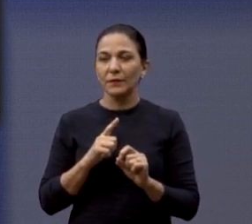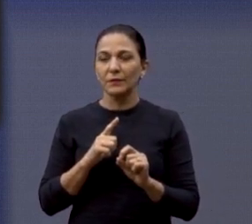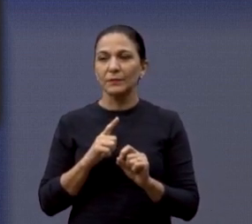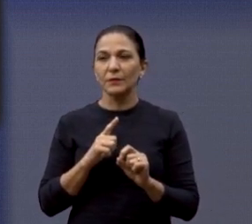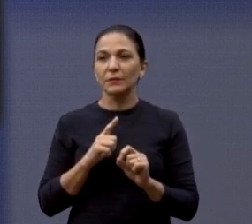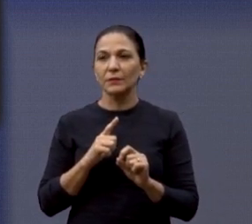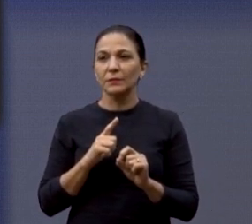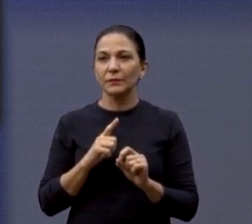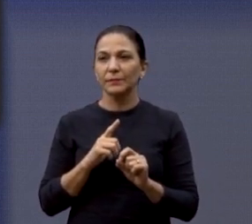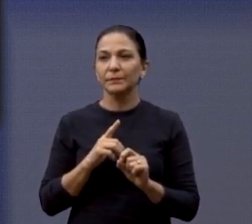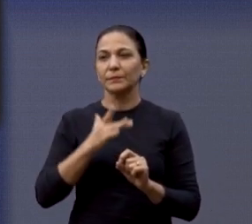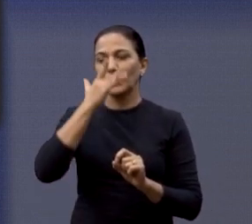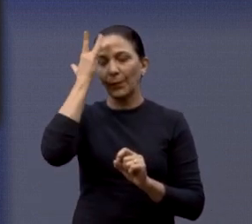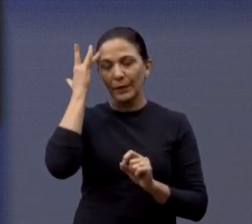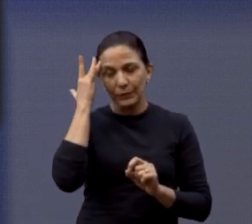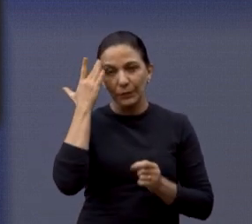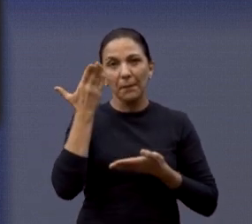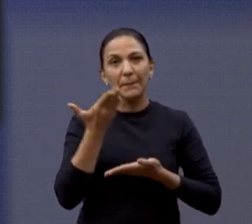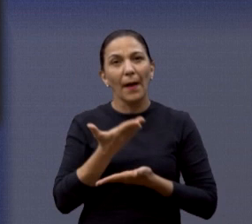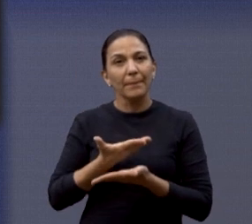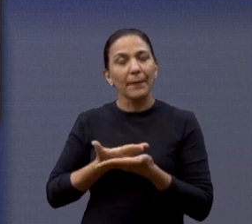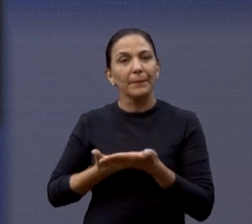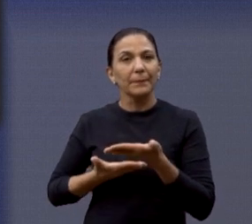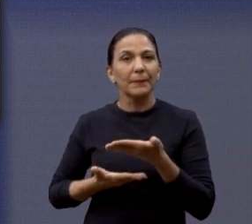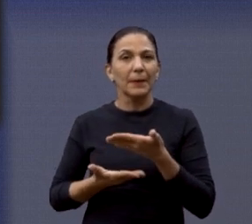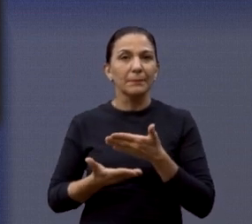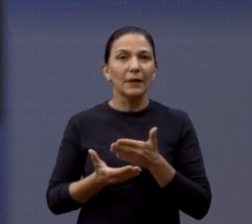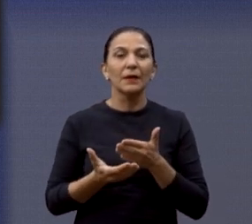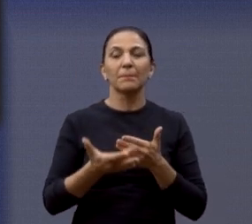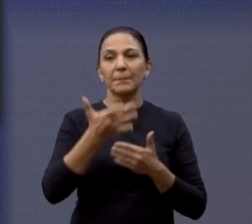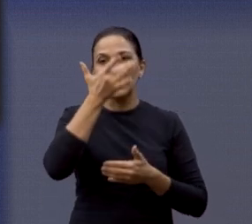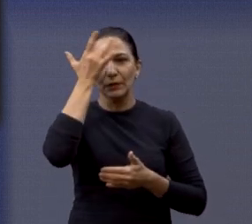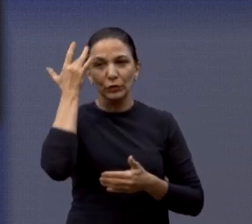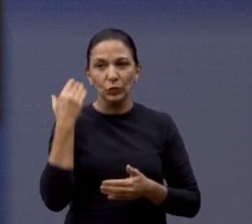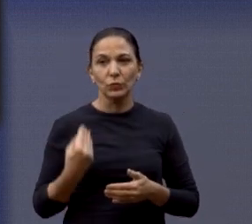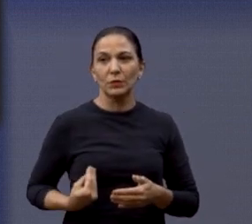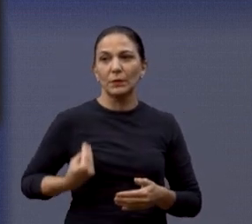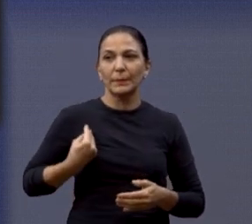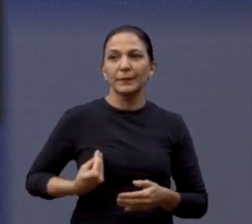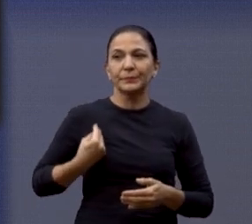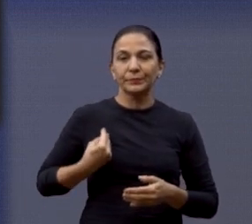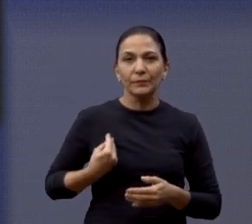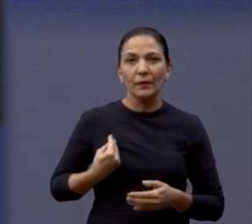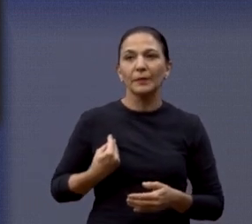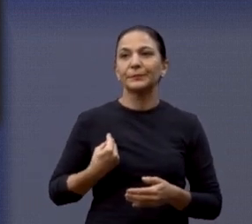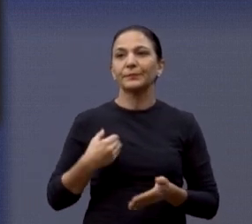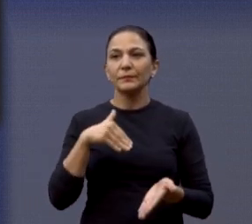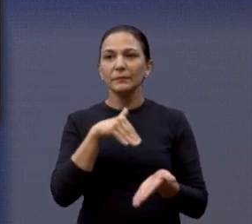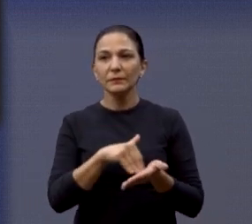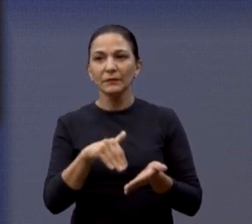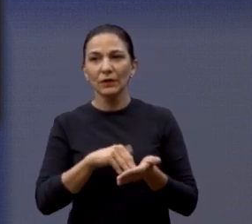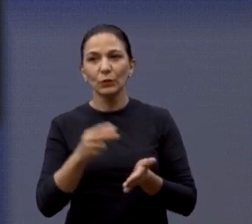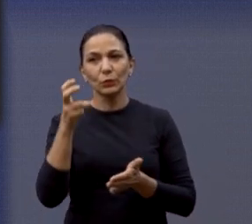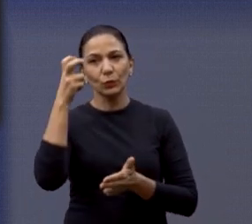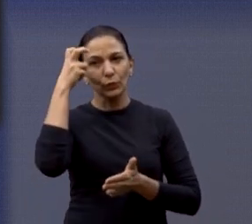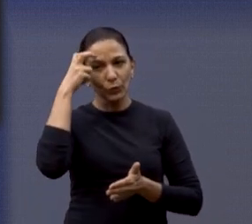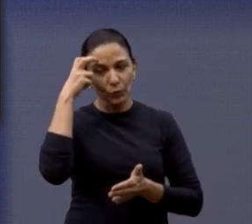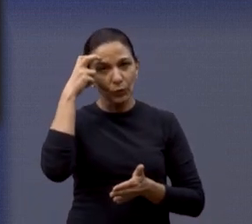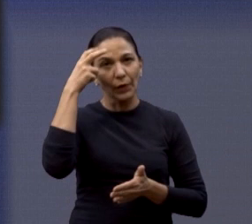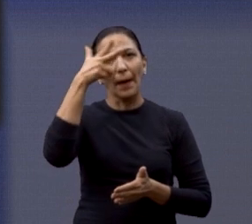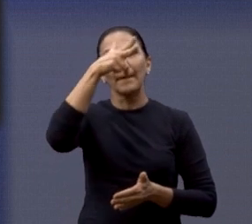Estava a Porçane, o Edinho, a secretária da Cultura, Tereza Tellaroli,